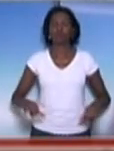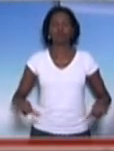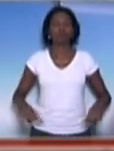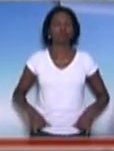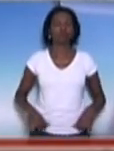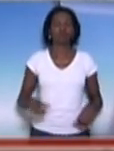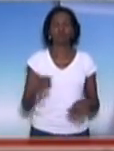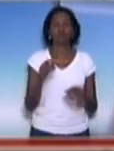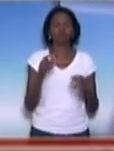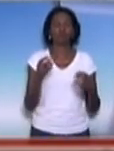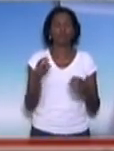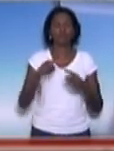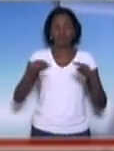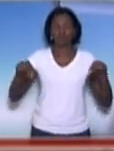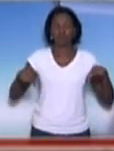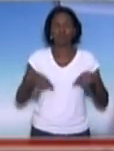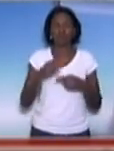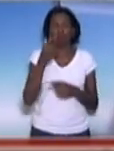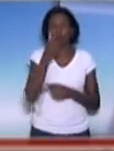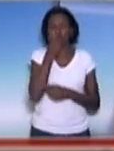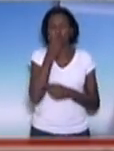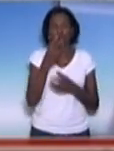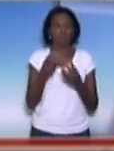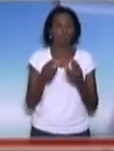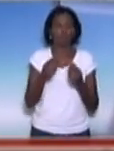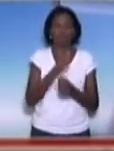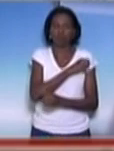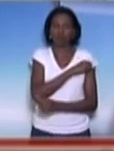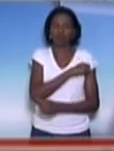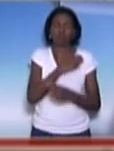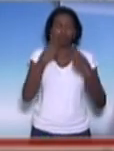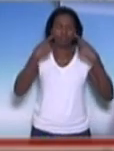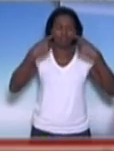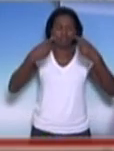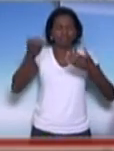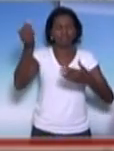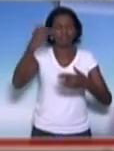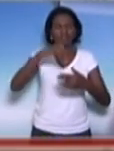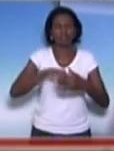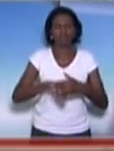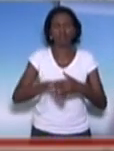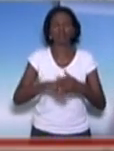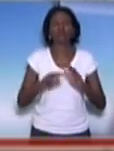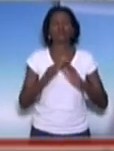também da superlotação de salas, da violência nas escolas,